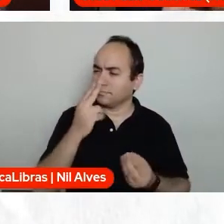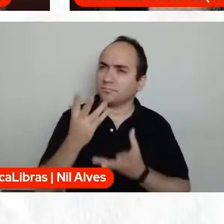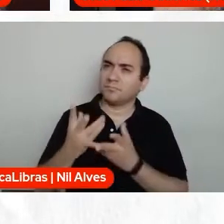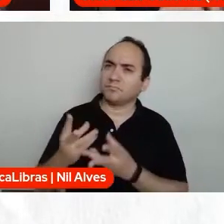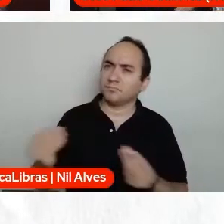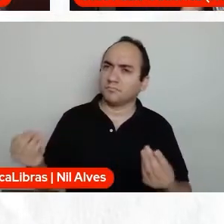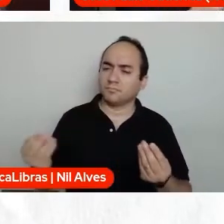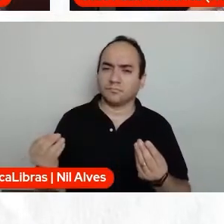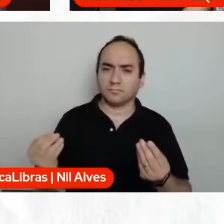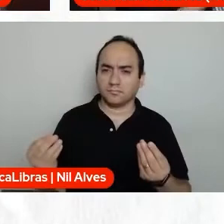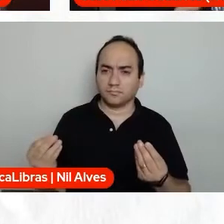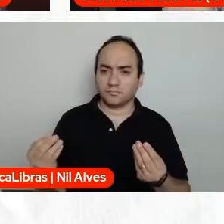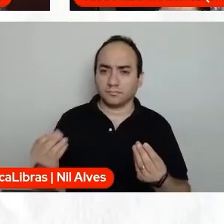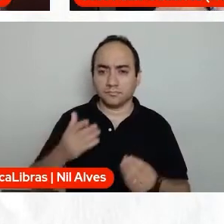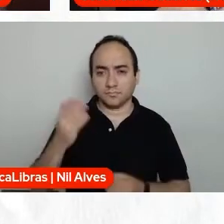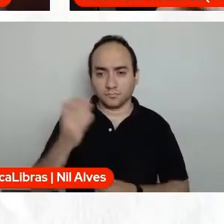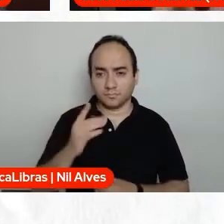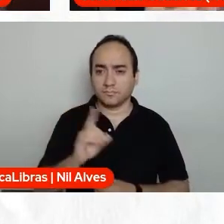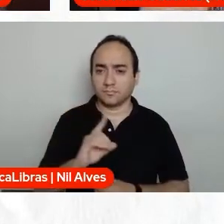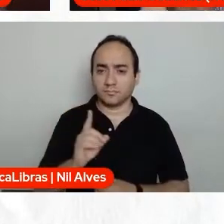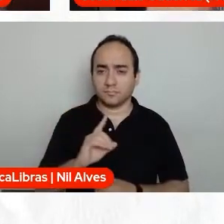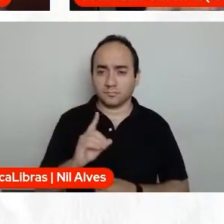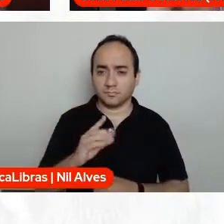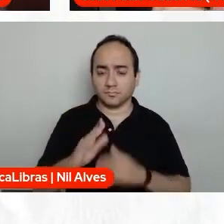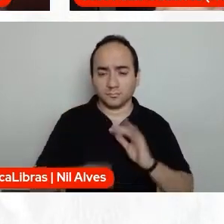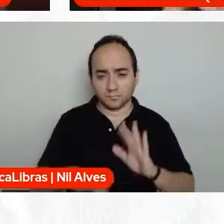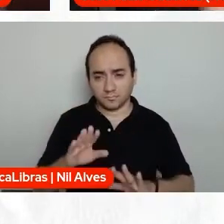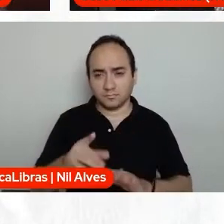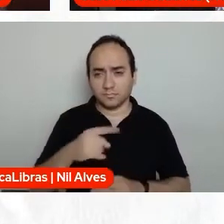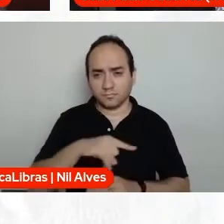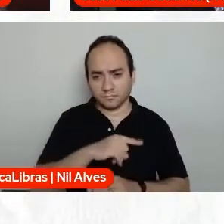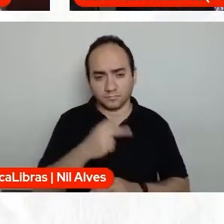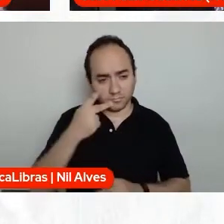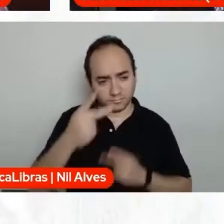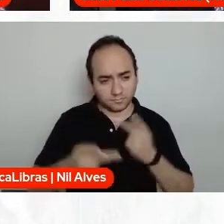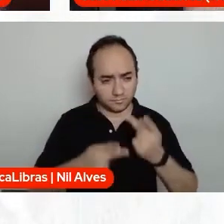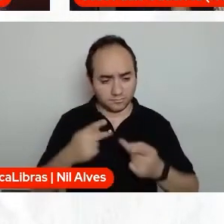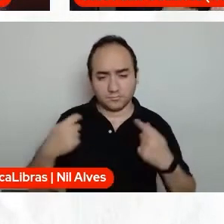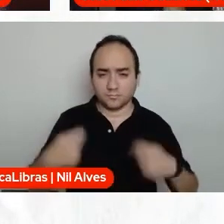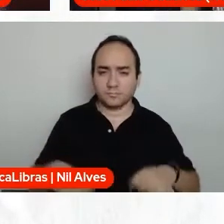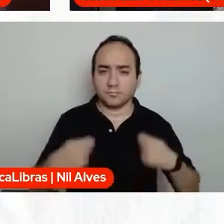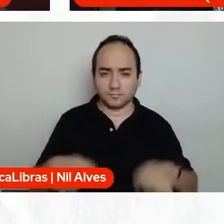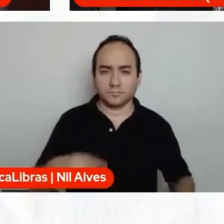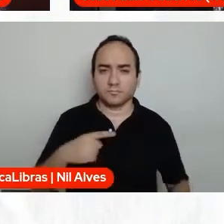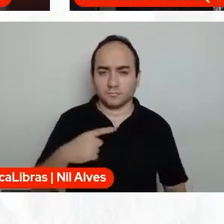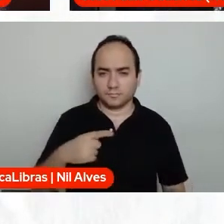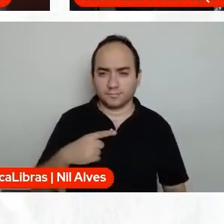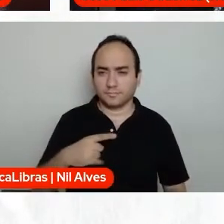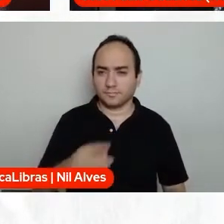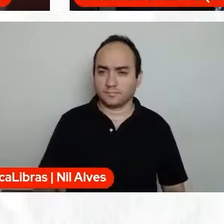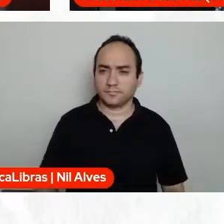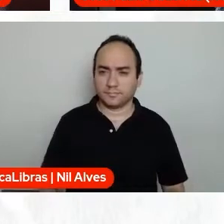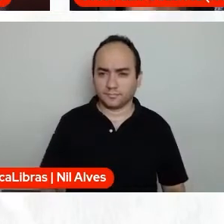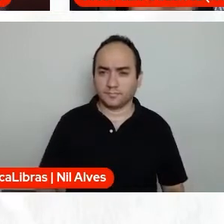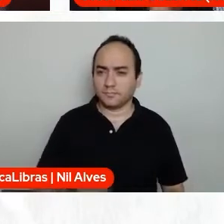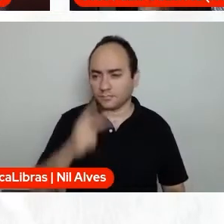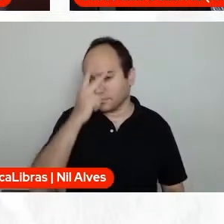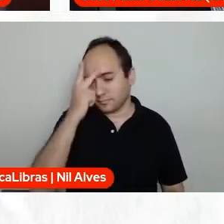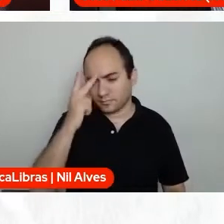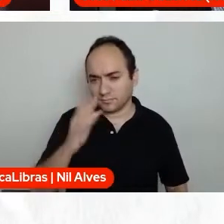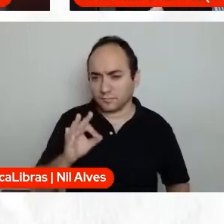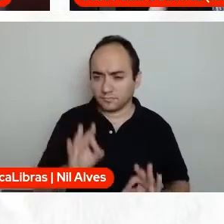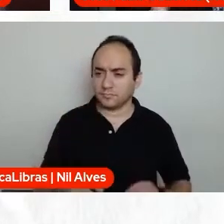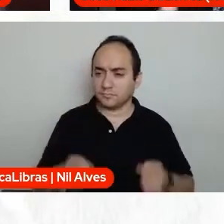despercebido, mas não é. É a situação que, às vezes, nós temos que falar mesmo, nós temos que colocar, sabe, a pessoa no lugar dela, nós temos que